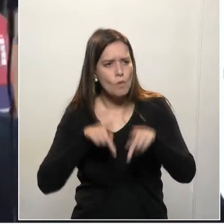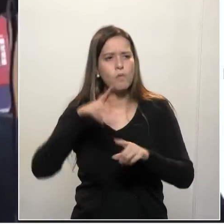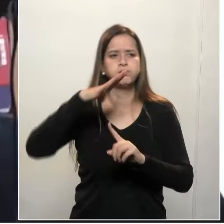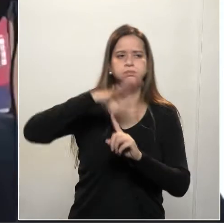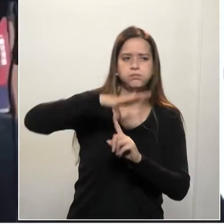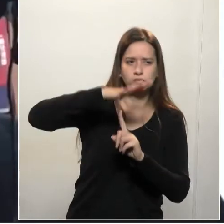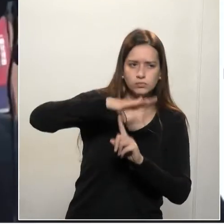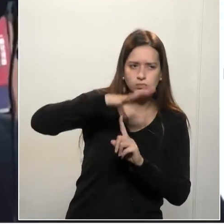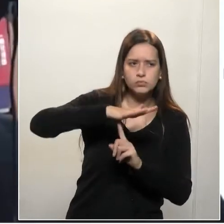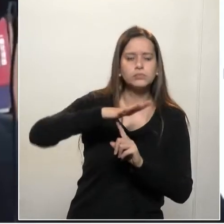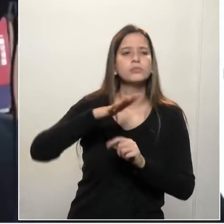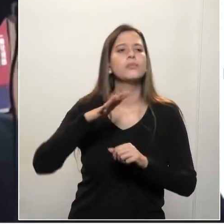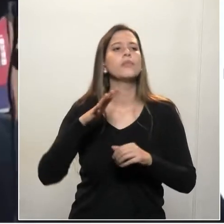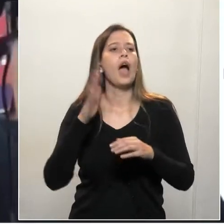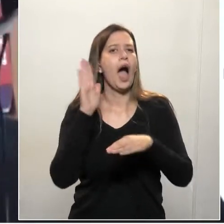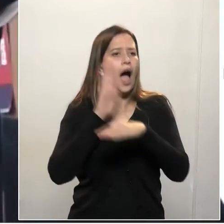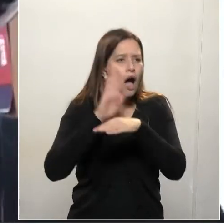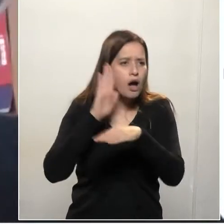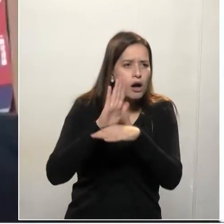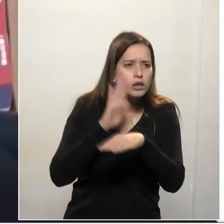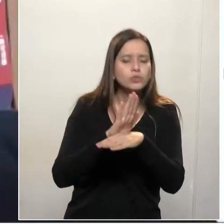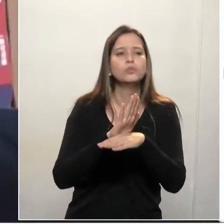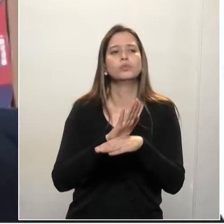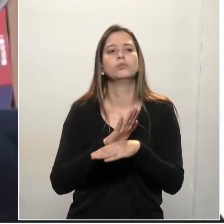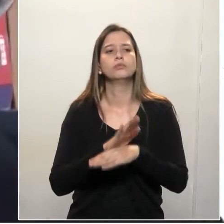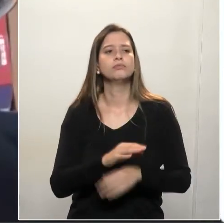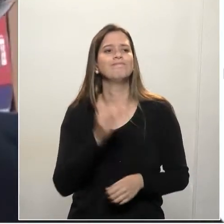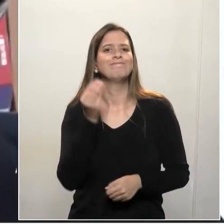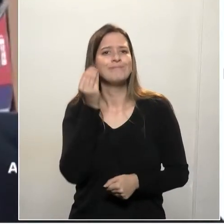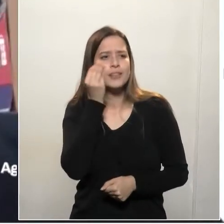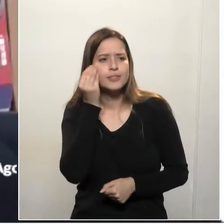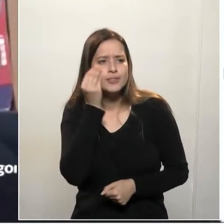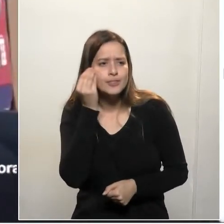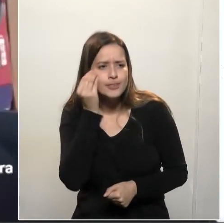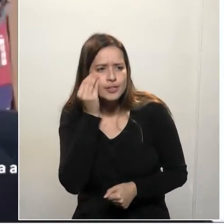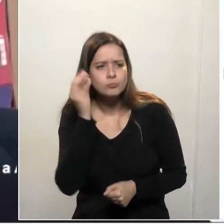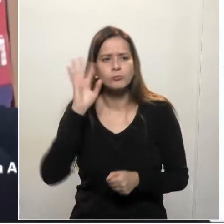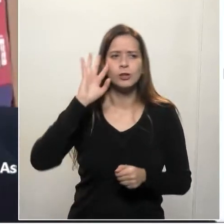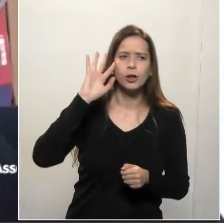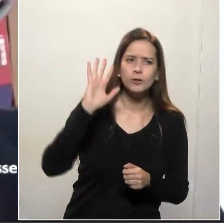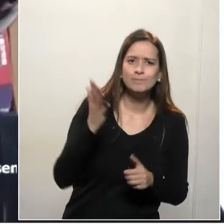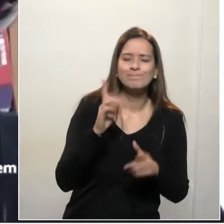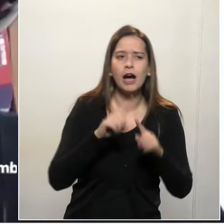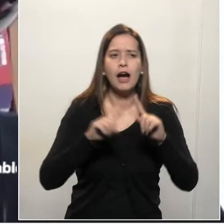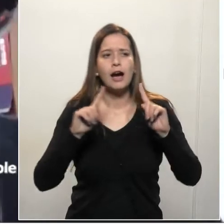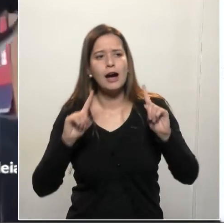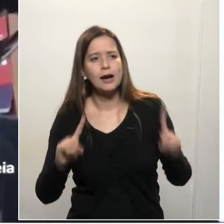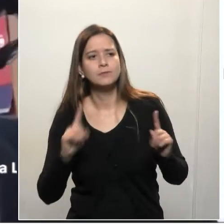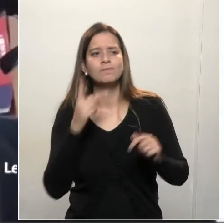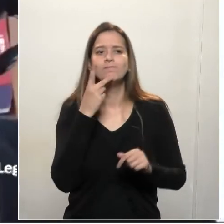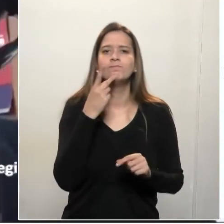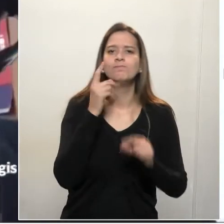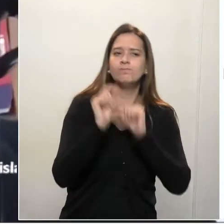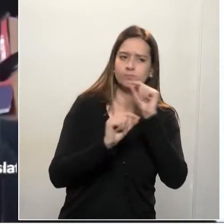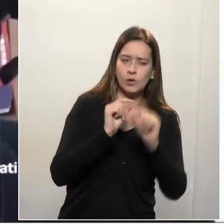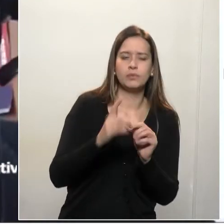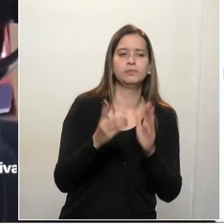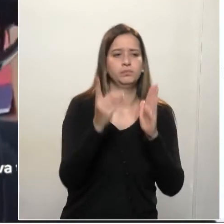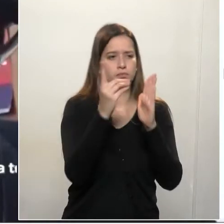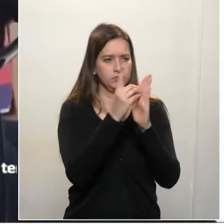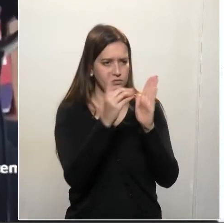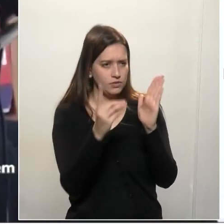contribuindo de uma forma extraordinária, mas eu quero dizer que o decreto do excelentíssimo senhor